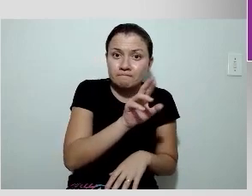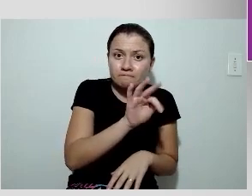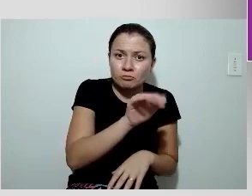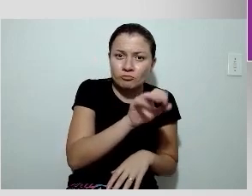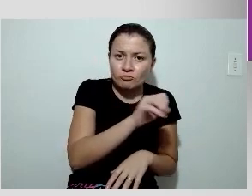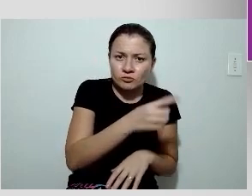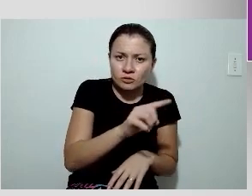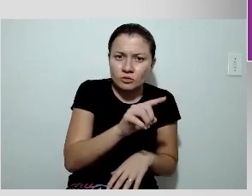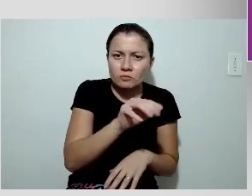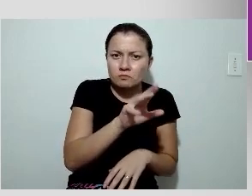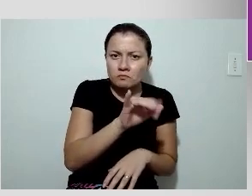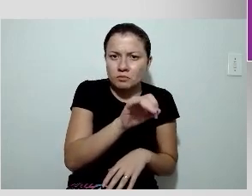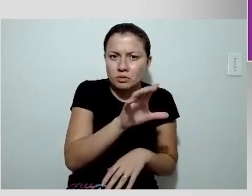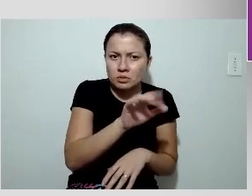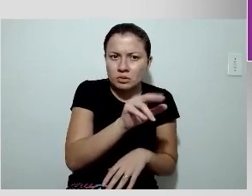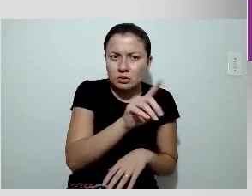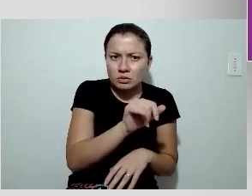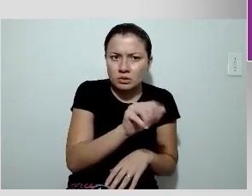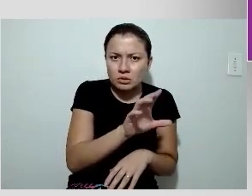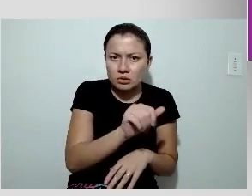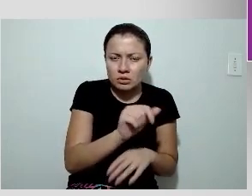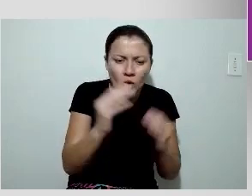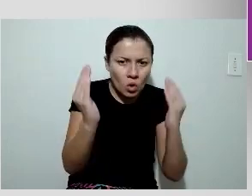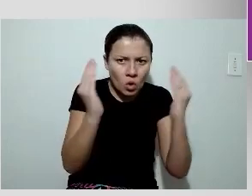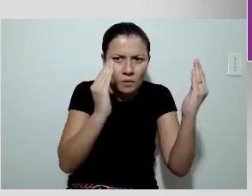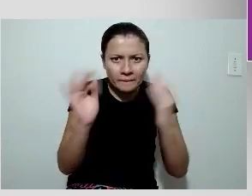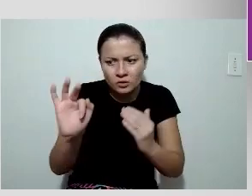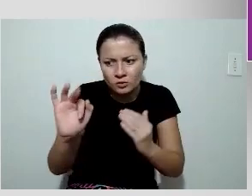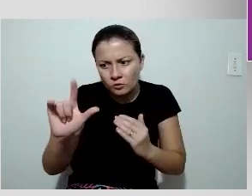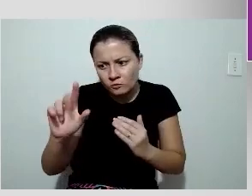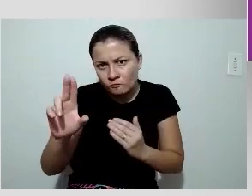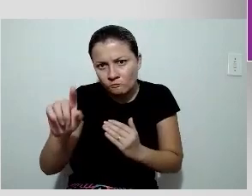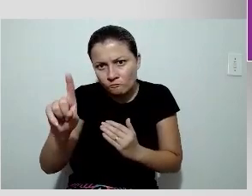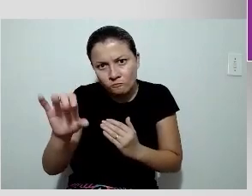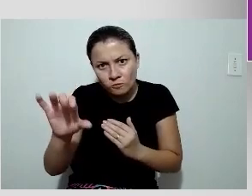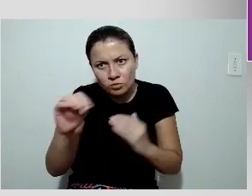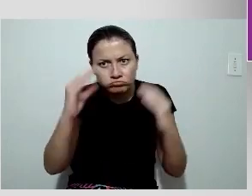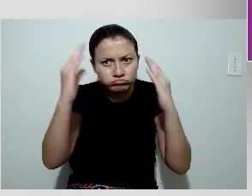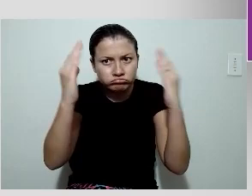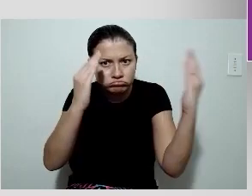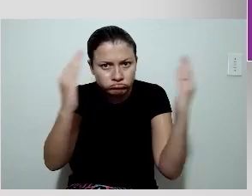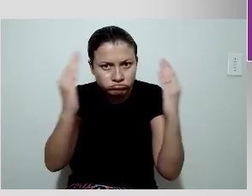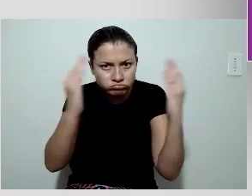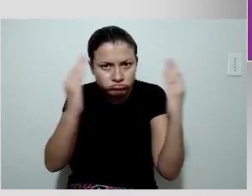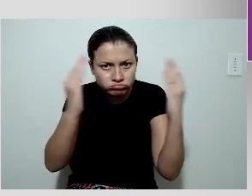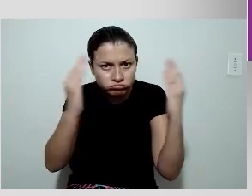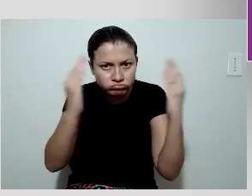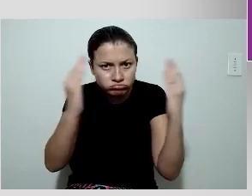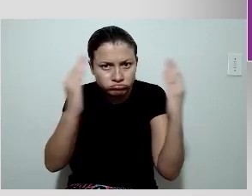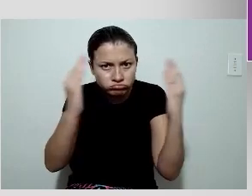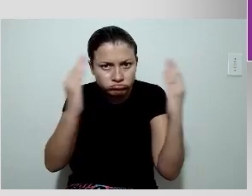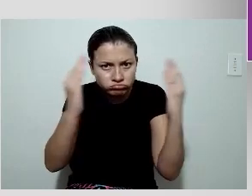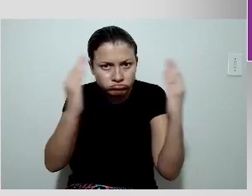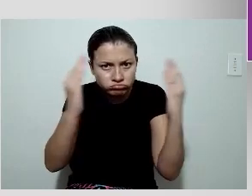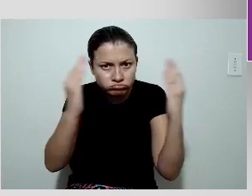comparativo de foco, portanto, ele compara muito.